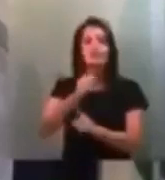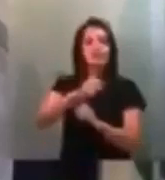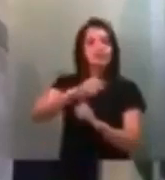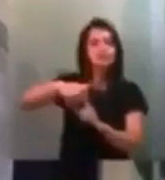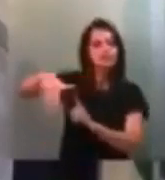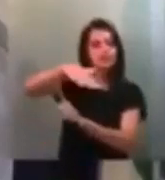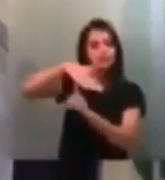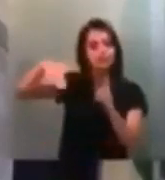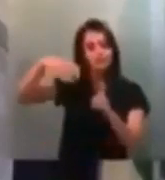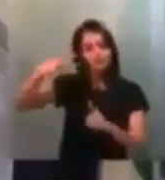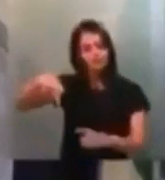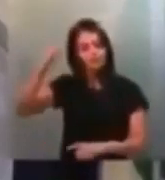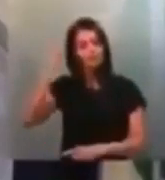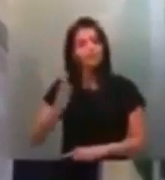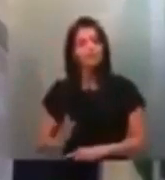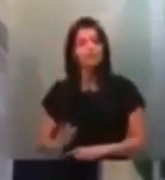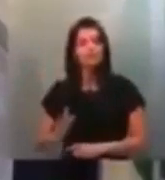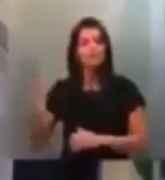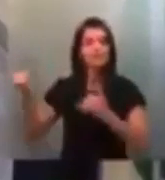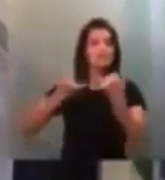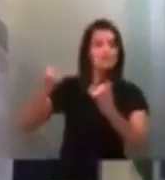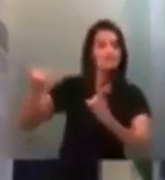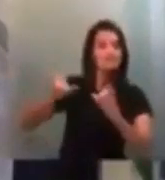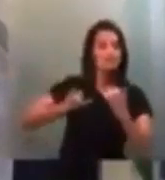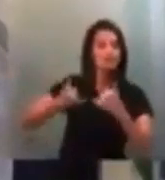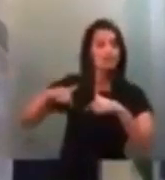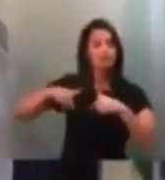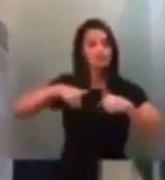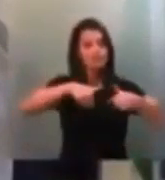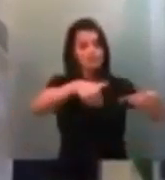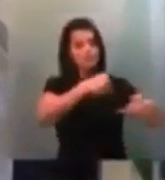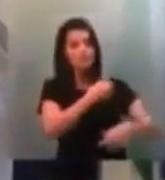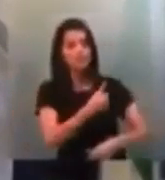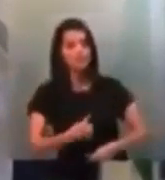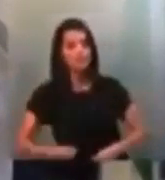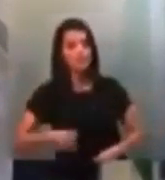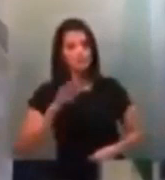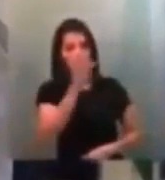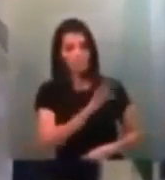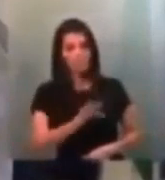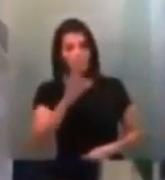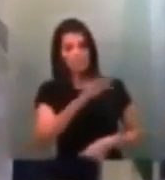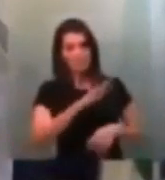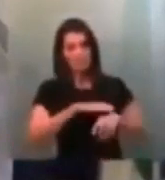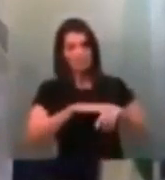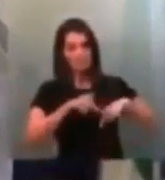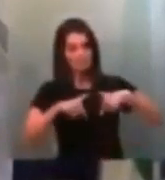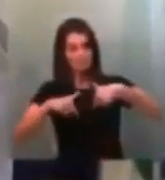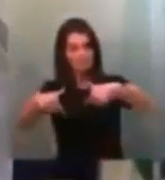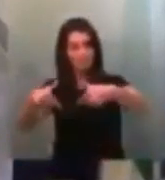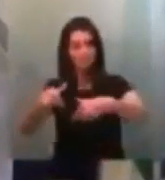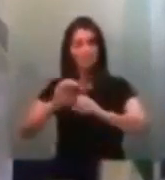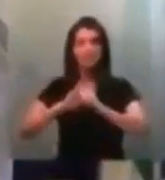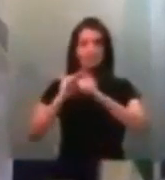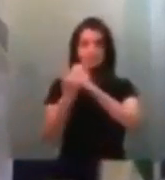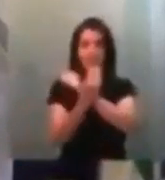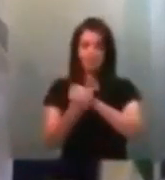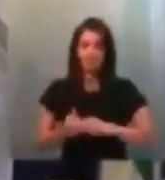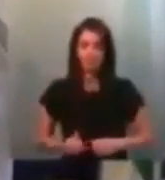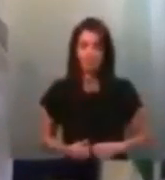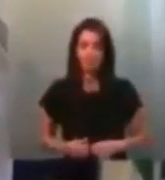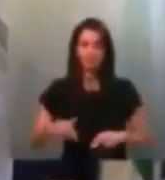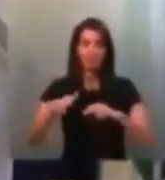brasileira seja informada sobre as ações do governo federal para o enfrentamento da pandemia. Nesse sentido,